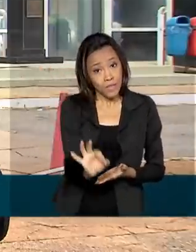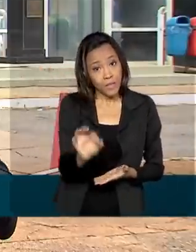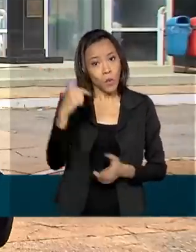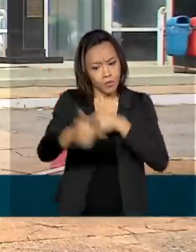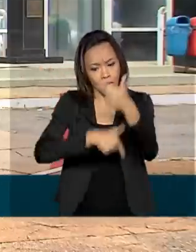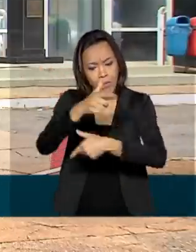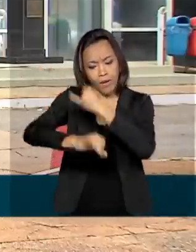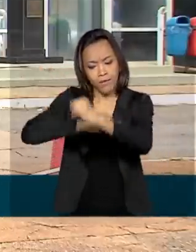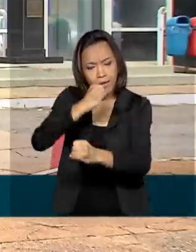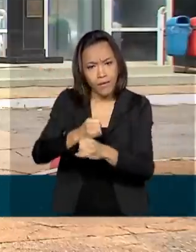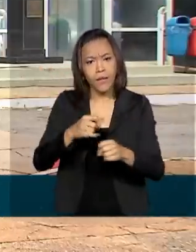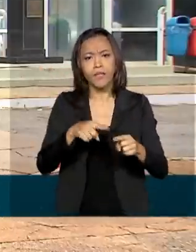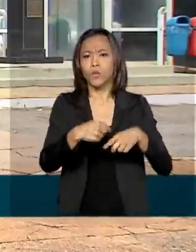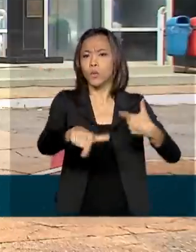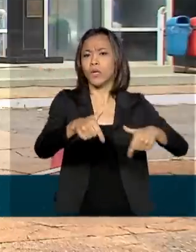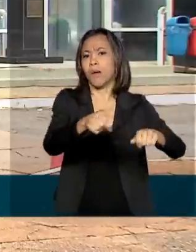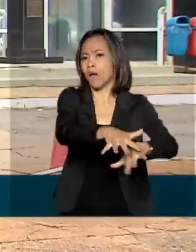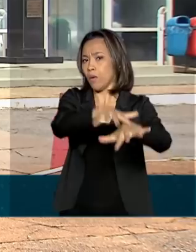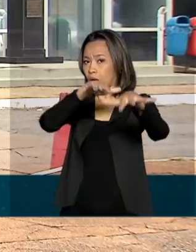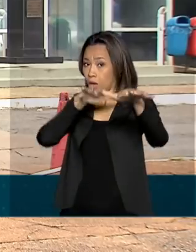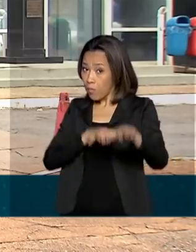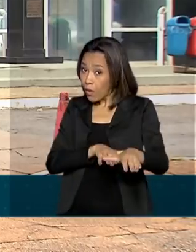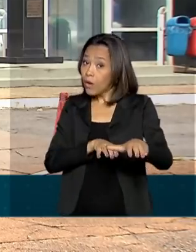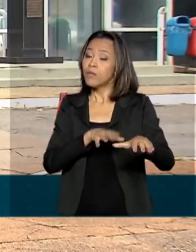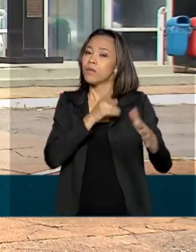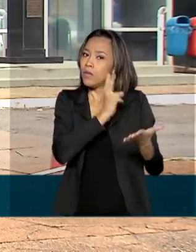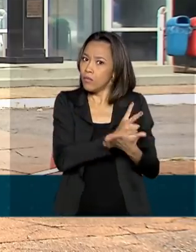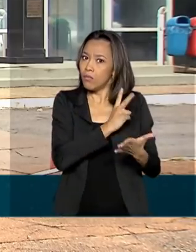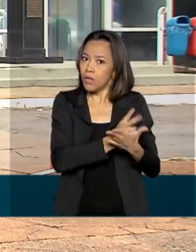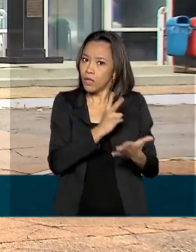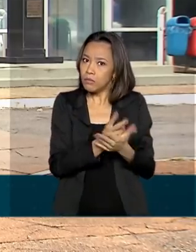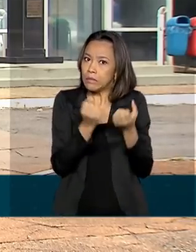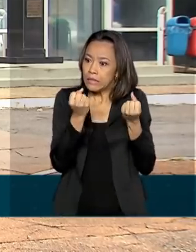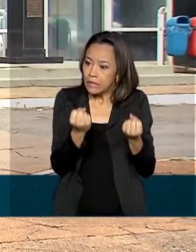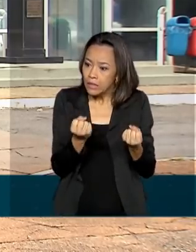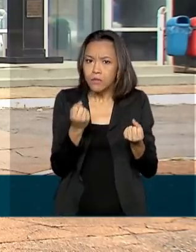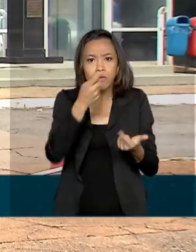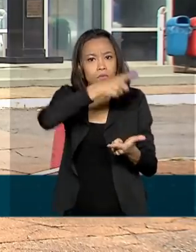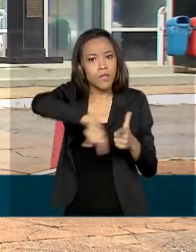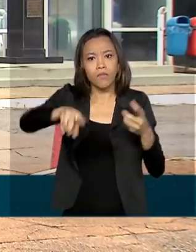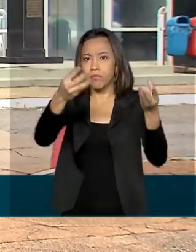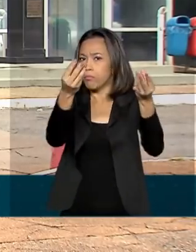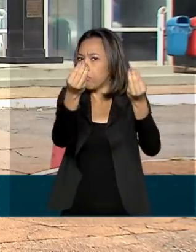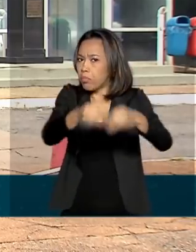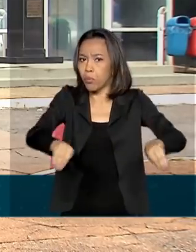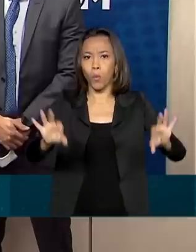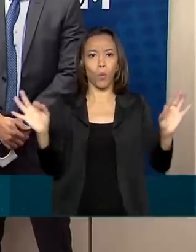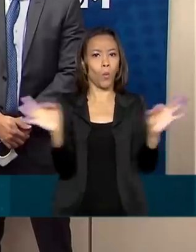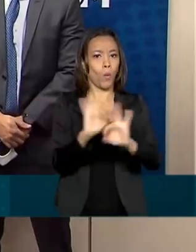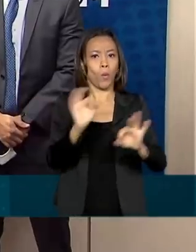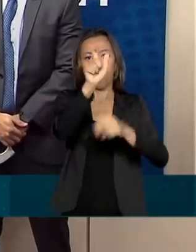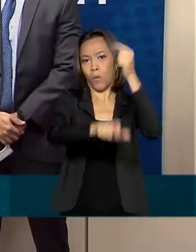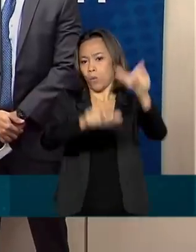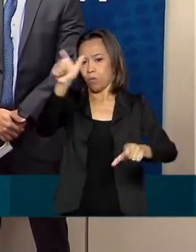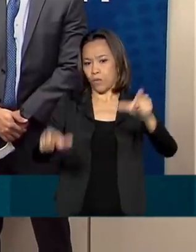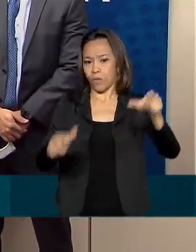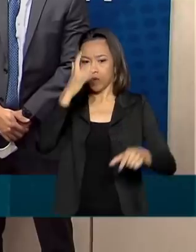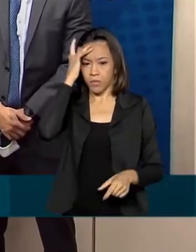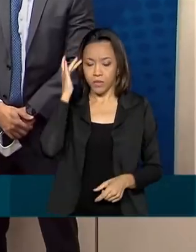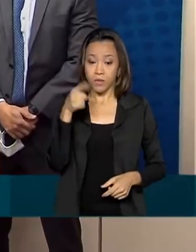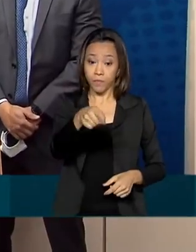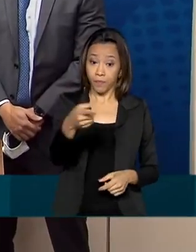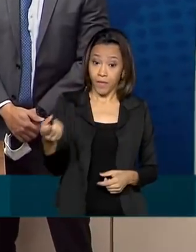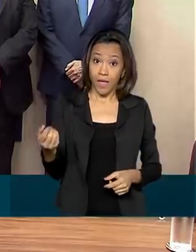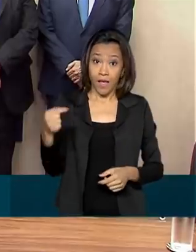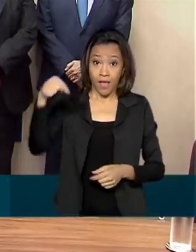remoto e os estudos online. E mesmo com a rede pressionada, não houve prejuízo aos usuários. Com a posse desta